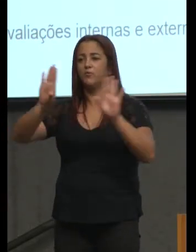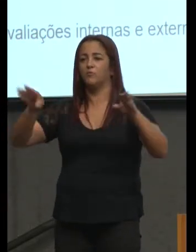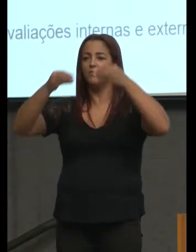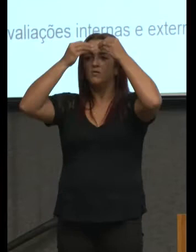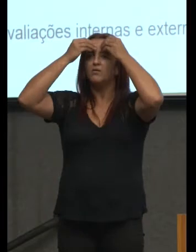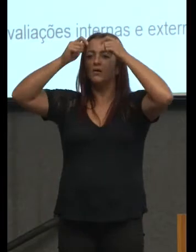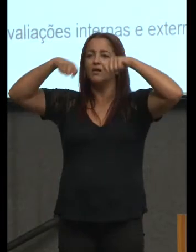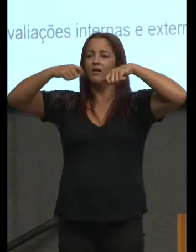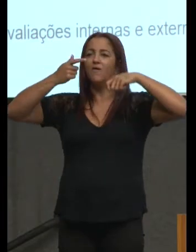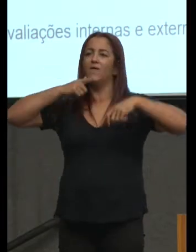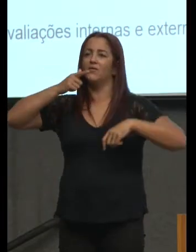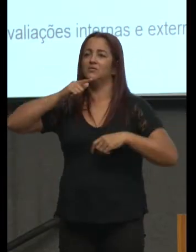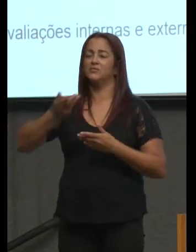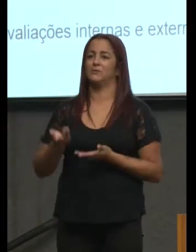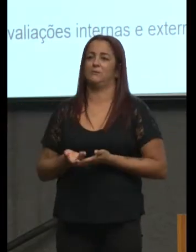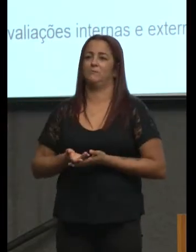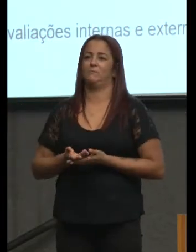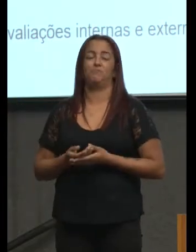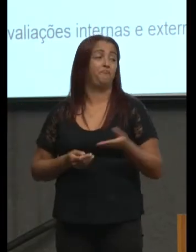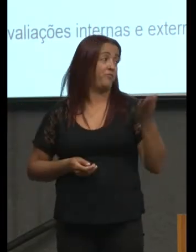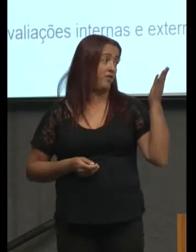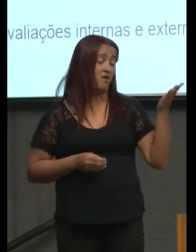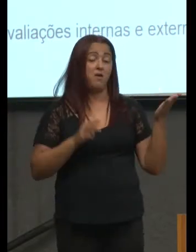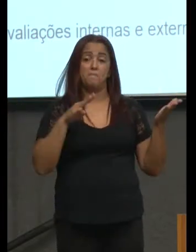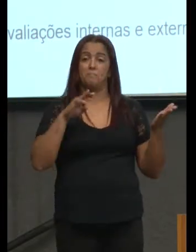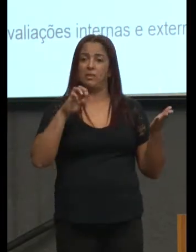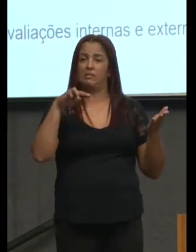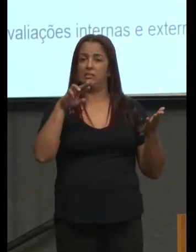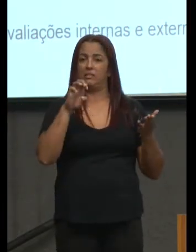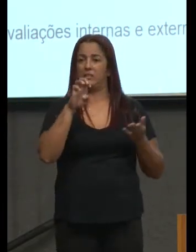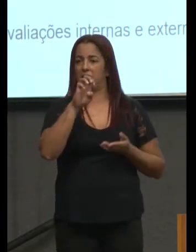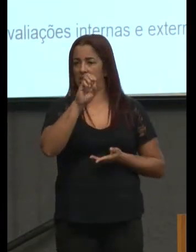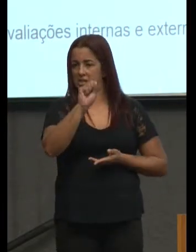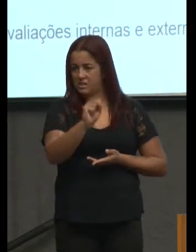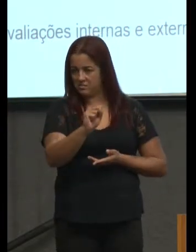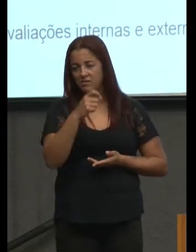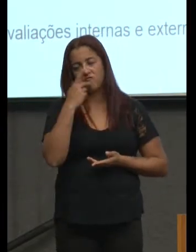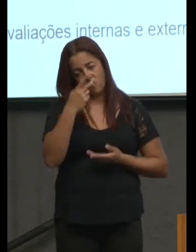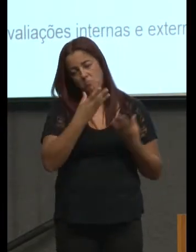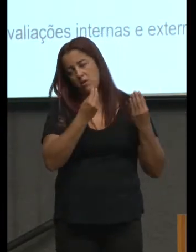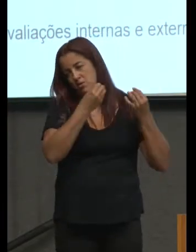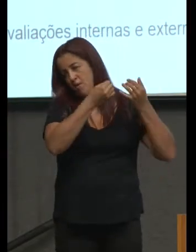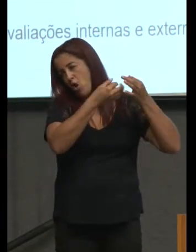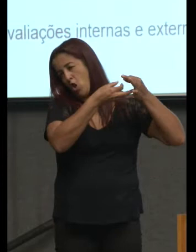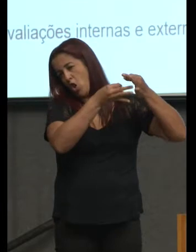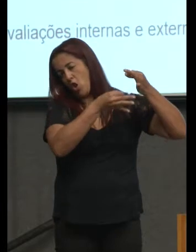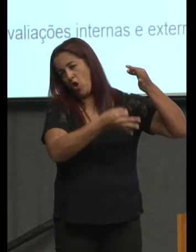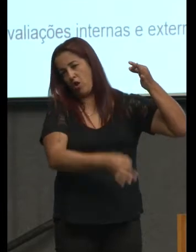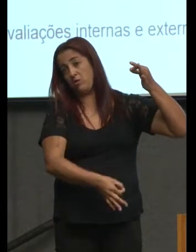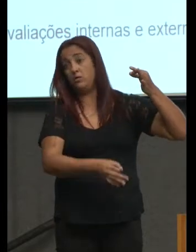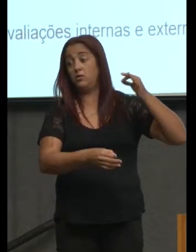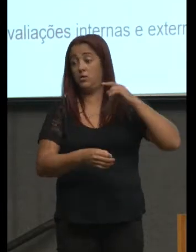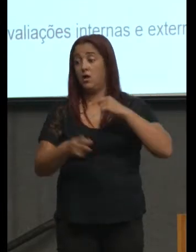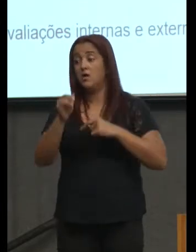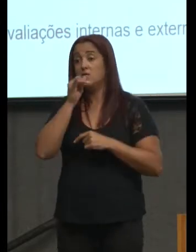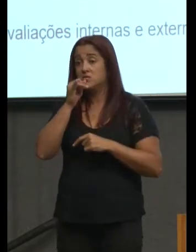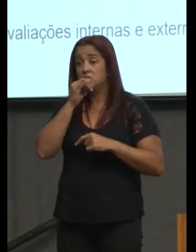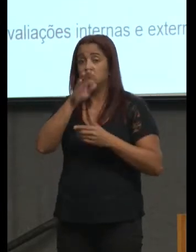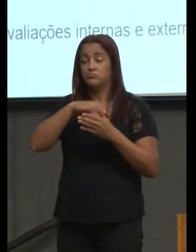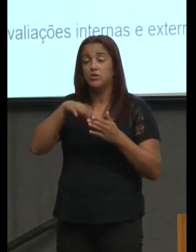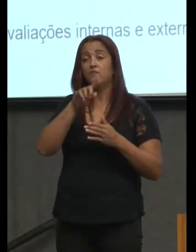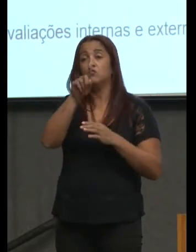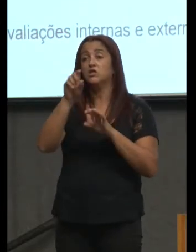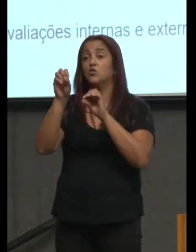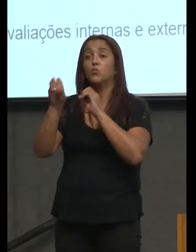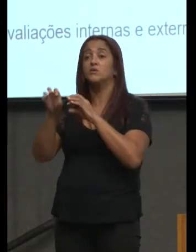o Menezes falou bastante deu muitos exemplos de que você não ensina autonomia